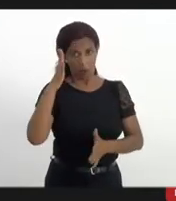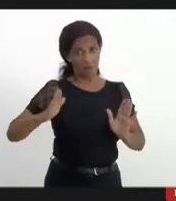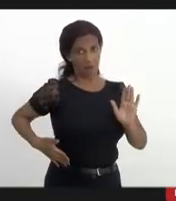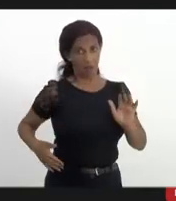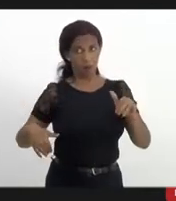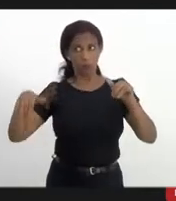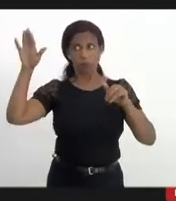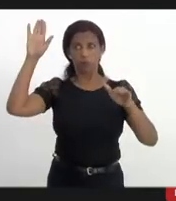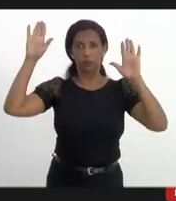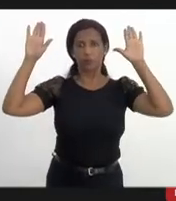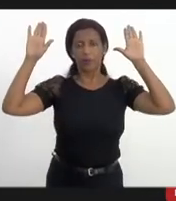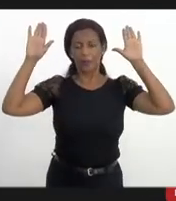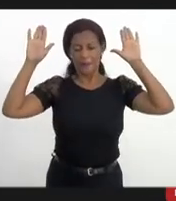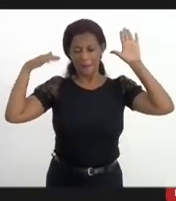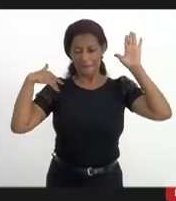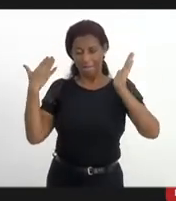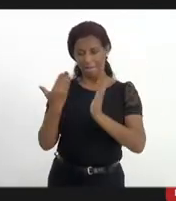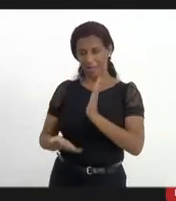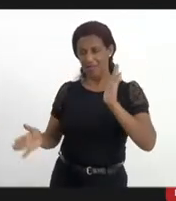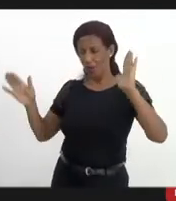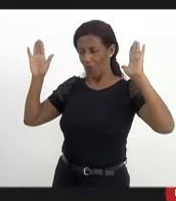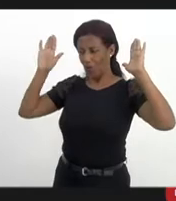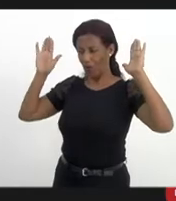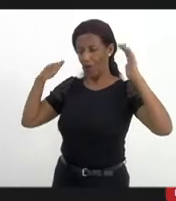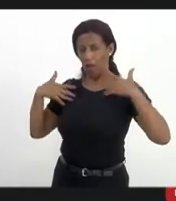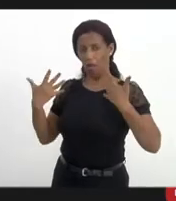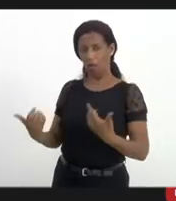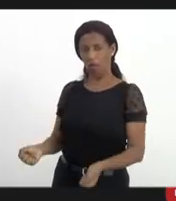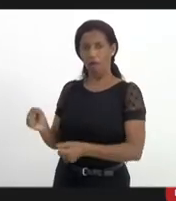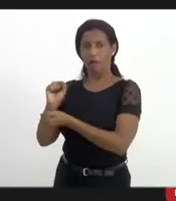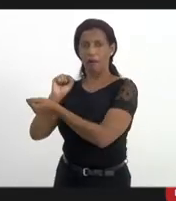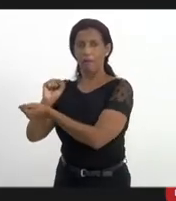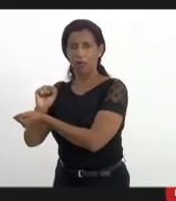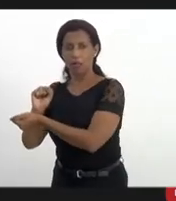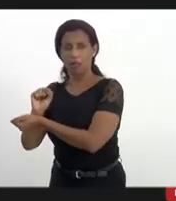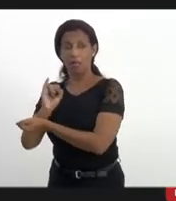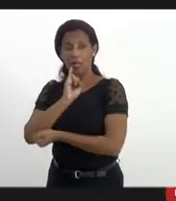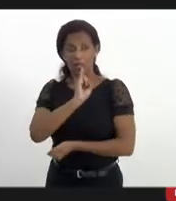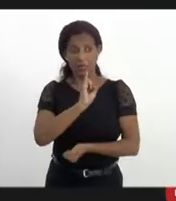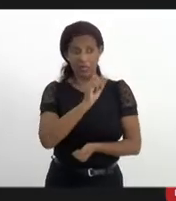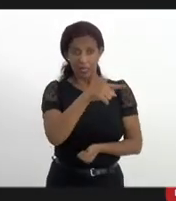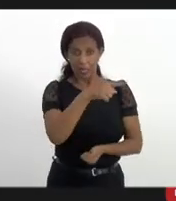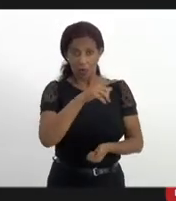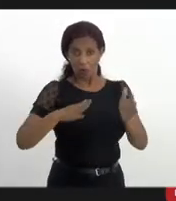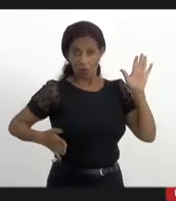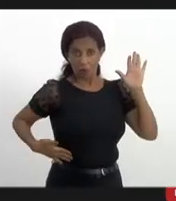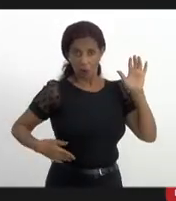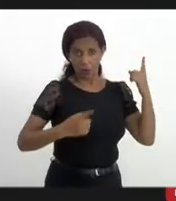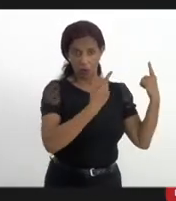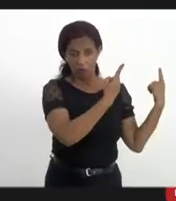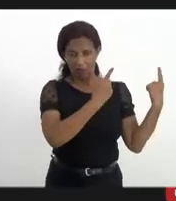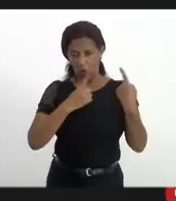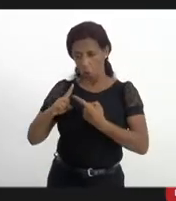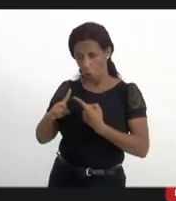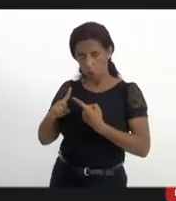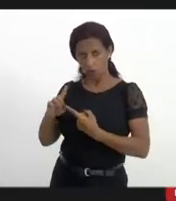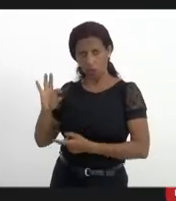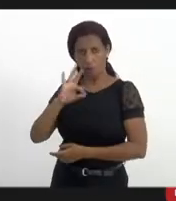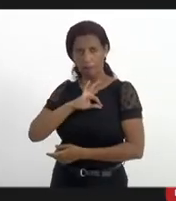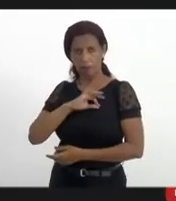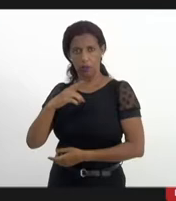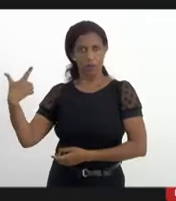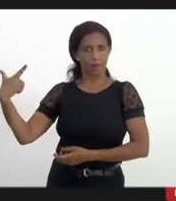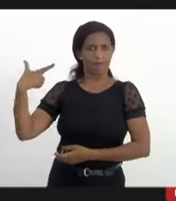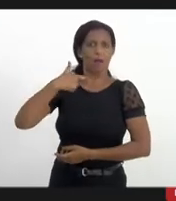preso. Quando o criminoso, por alguma razão, resolve enfrentar o Estado, muitas das vezes ele vem baleado, e outras vezes ele vem,